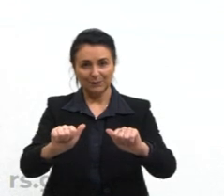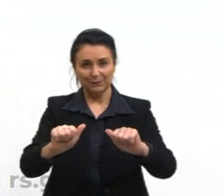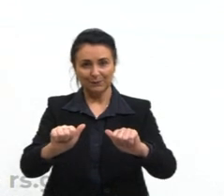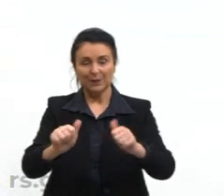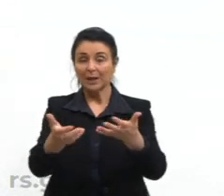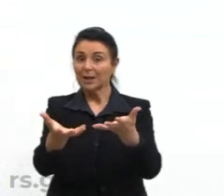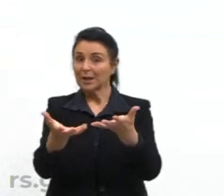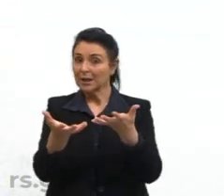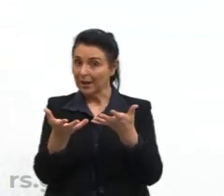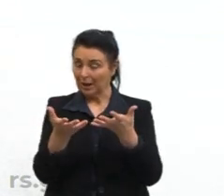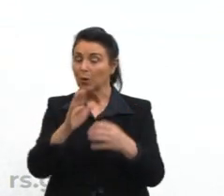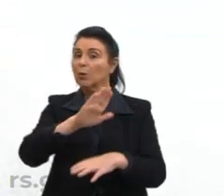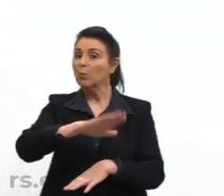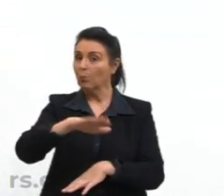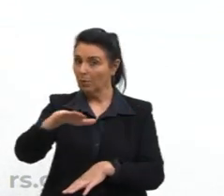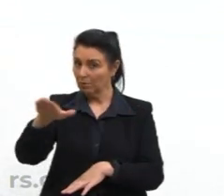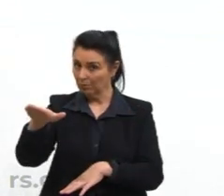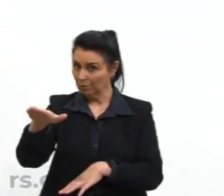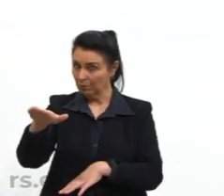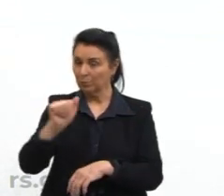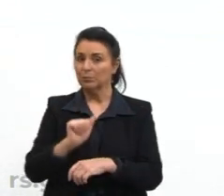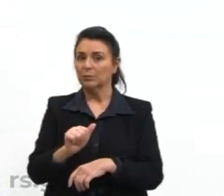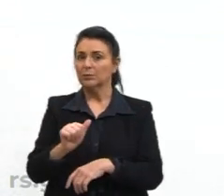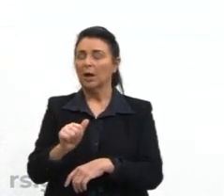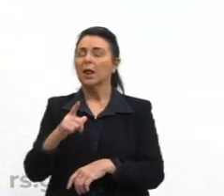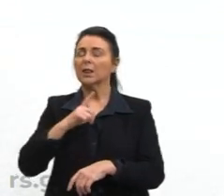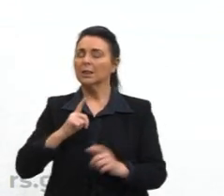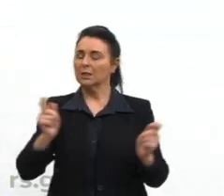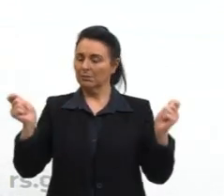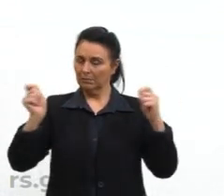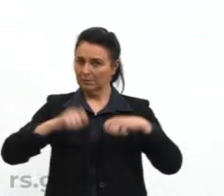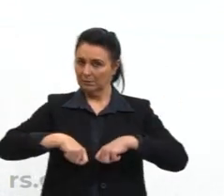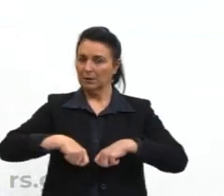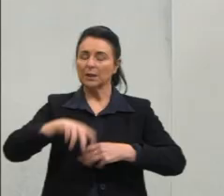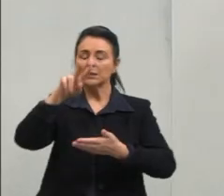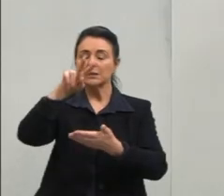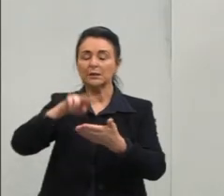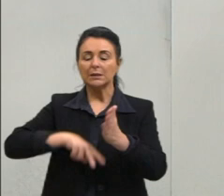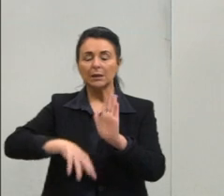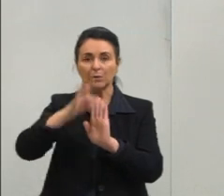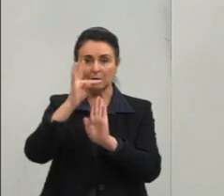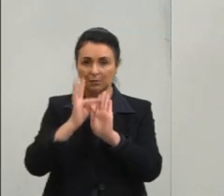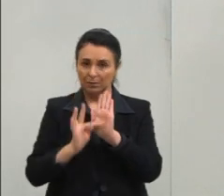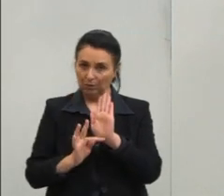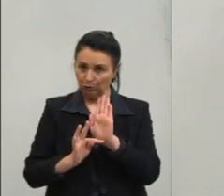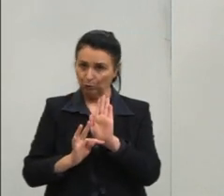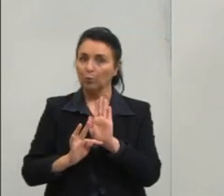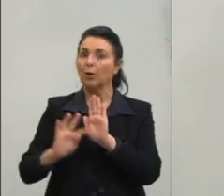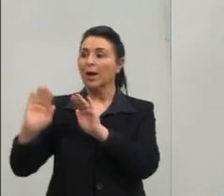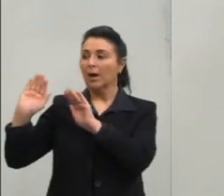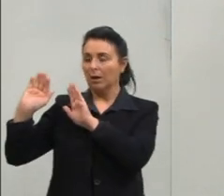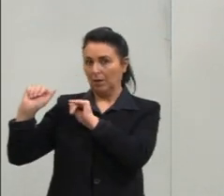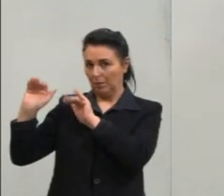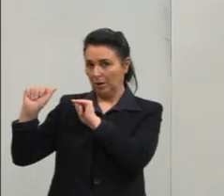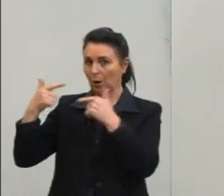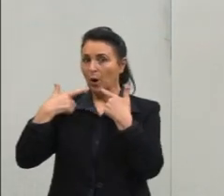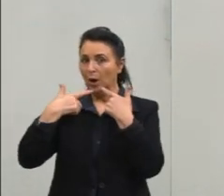requer desse aluno que ele tenha a capacidade de ler um texto na língua espanhola,